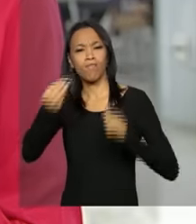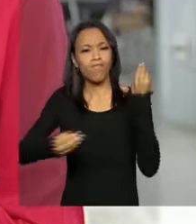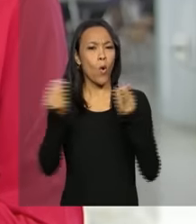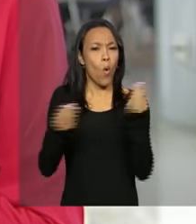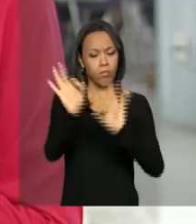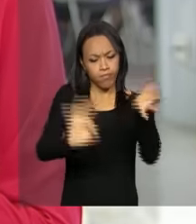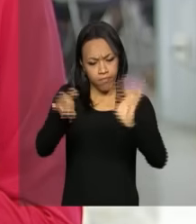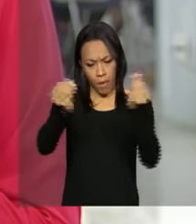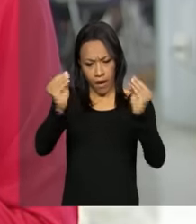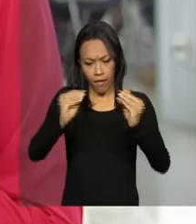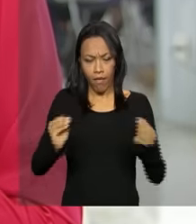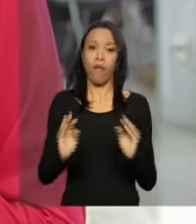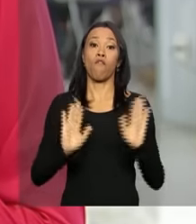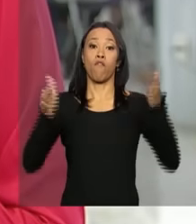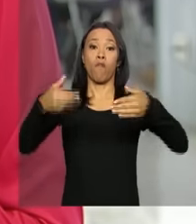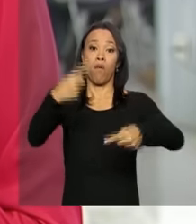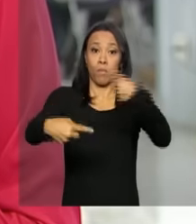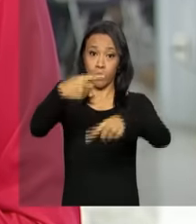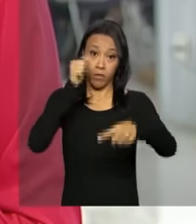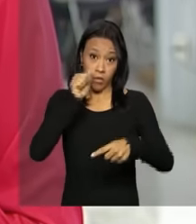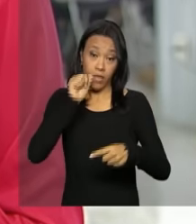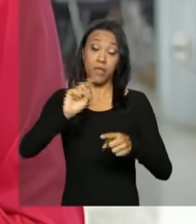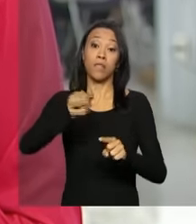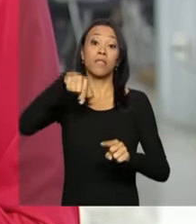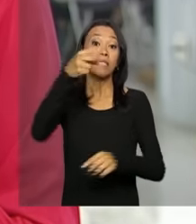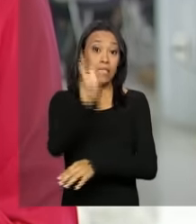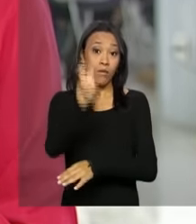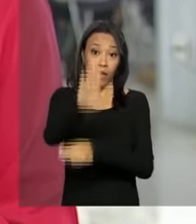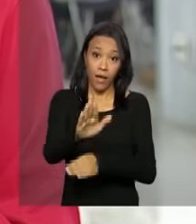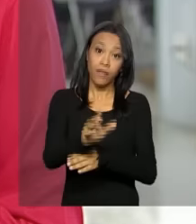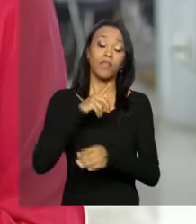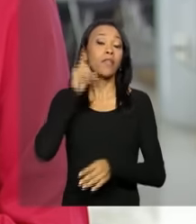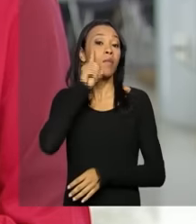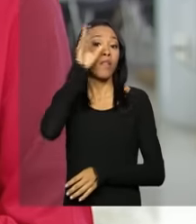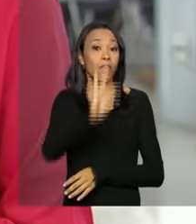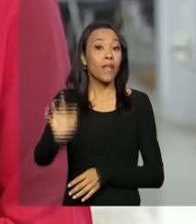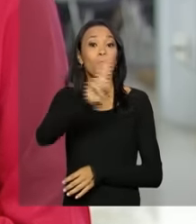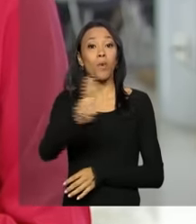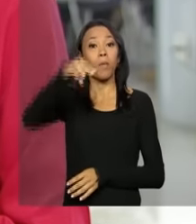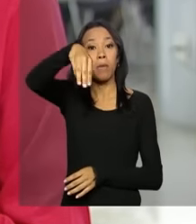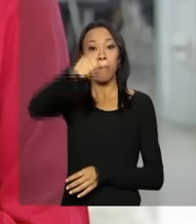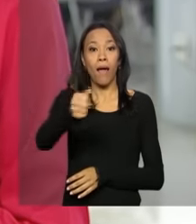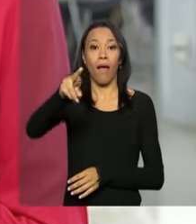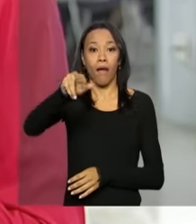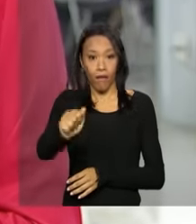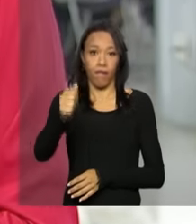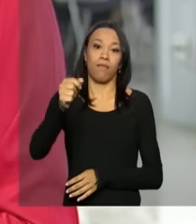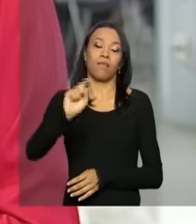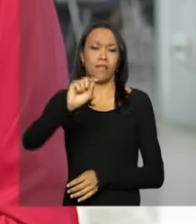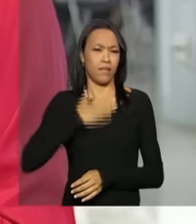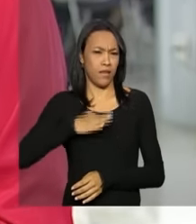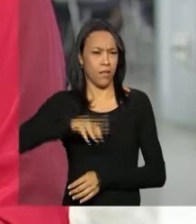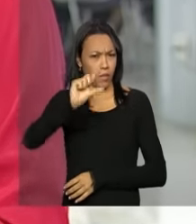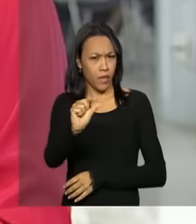voltadas para as mulheres. Às cinco da tarde, a presidenta se reúne com a deputada federal Mara Gabrilli. Bom, Daniela, daqui a